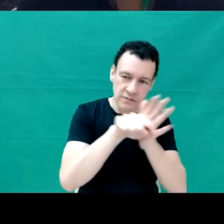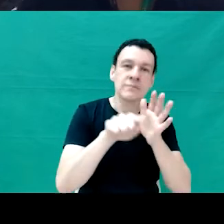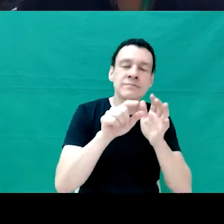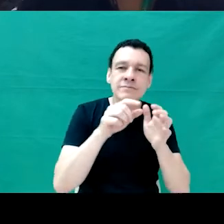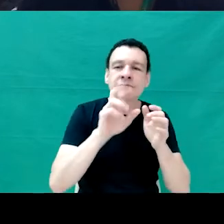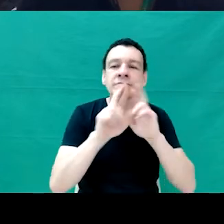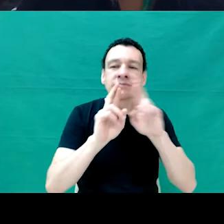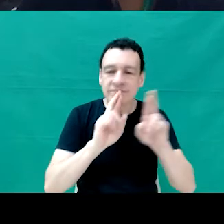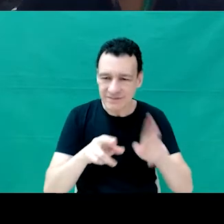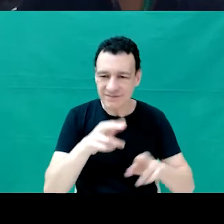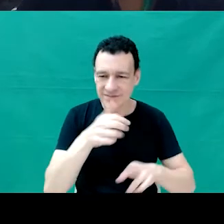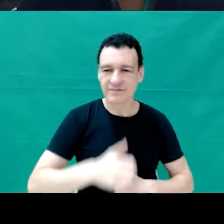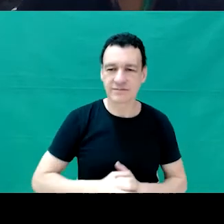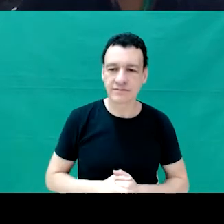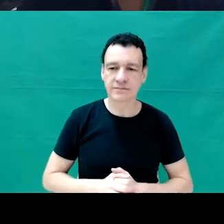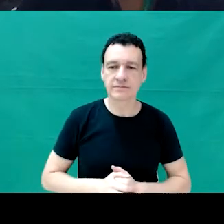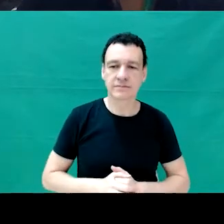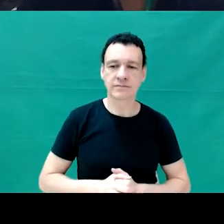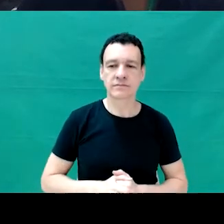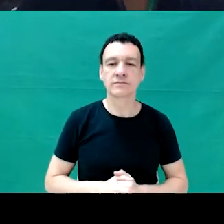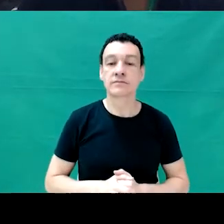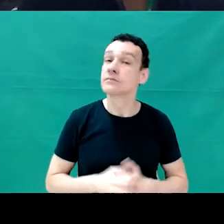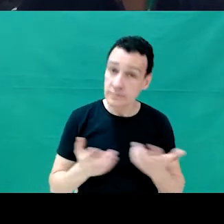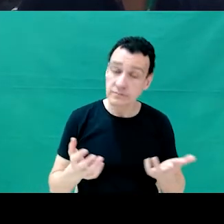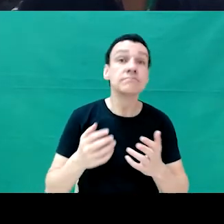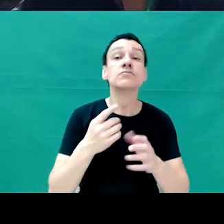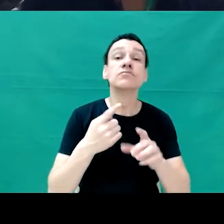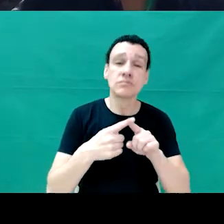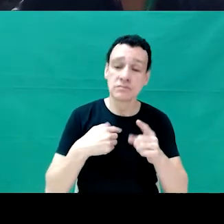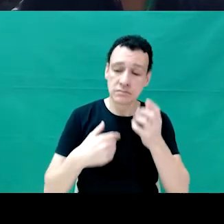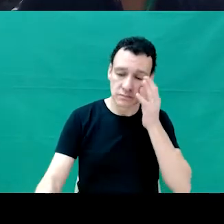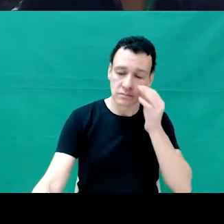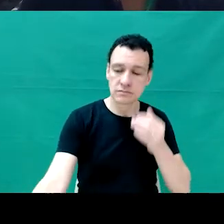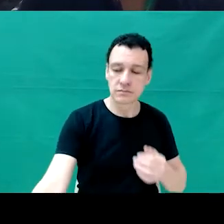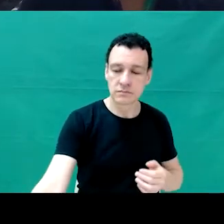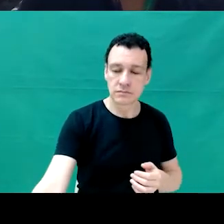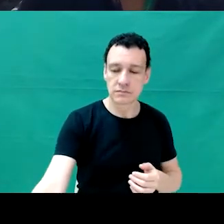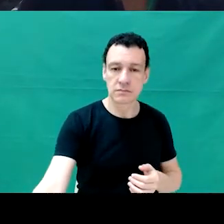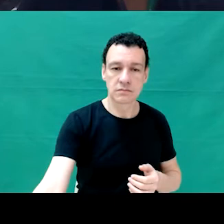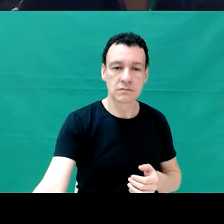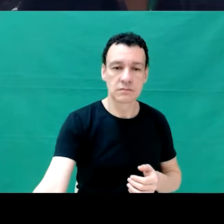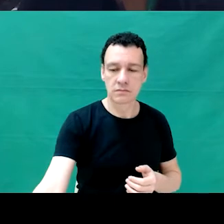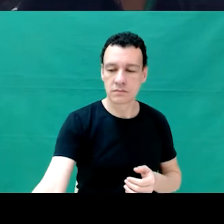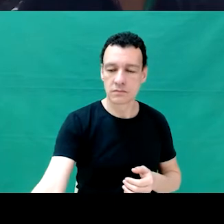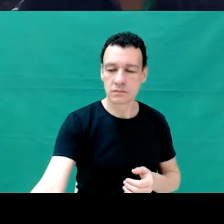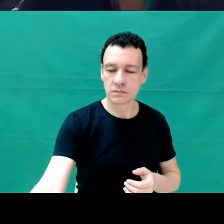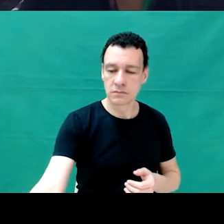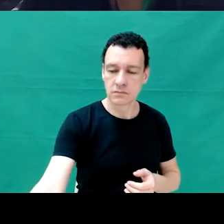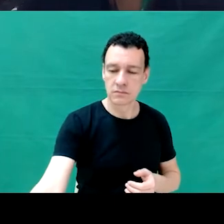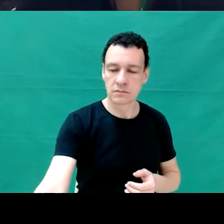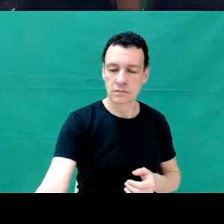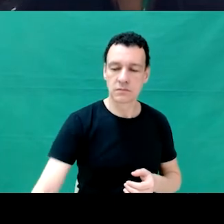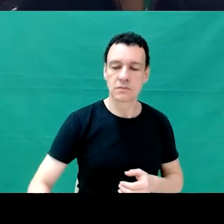para a gente identificar as ferramentas. Beleza. Quatro pessoas trabalham na TI. Ah, legal, hein?